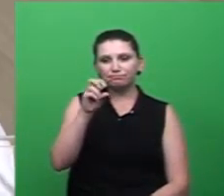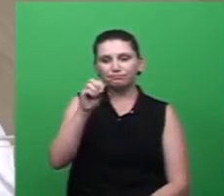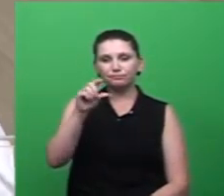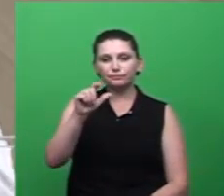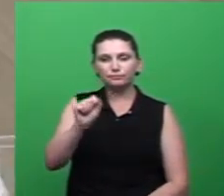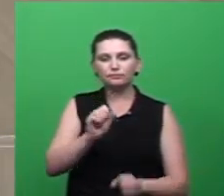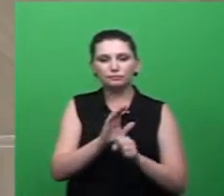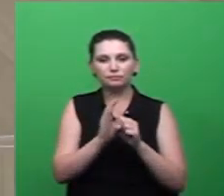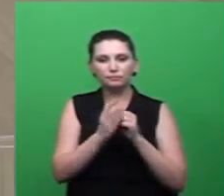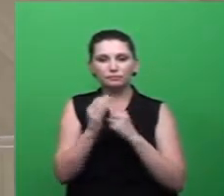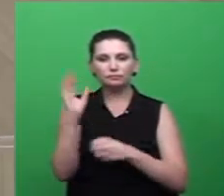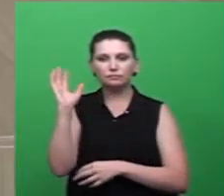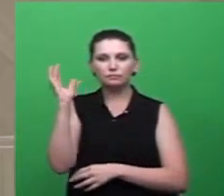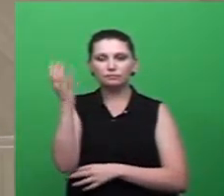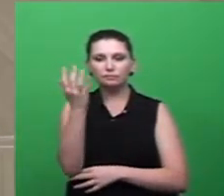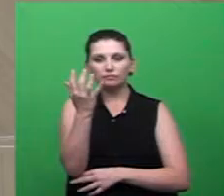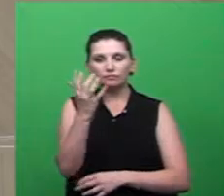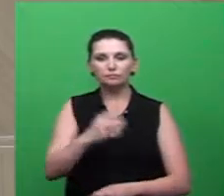Pinheirinho.